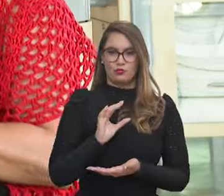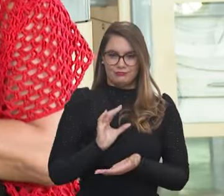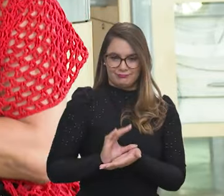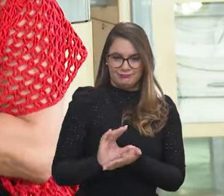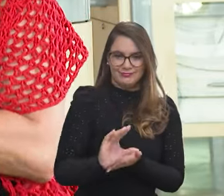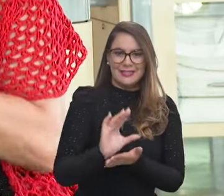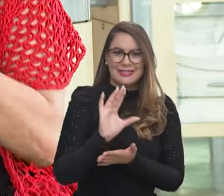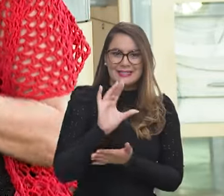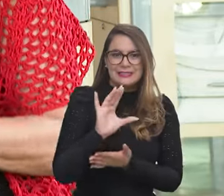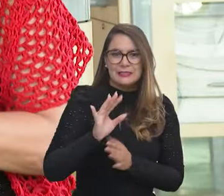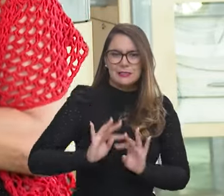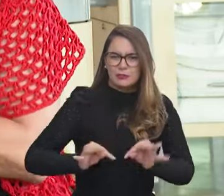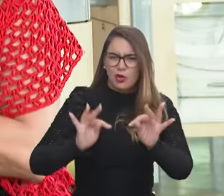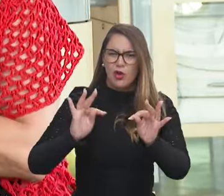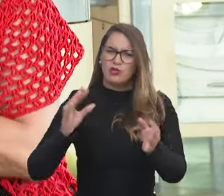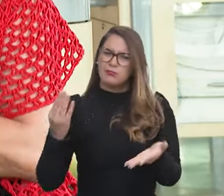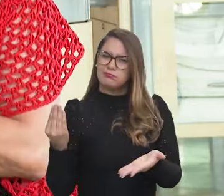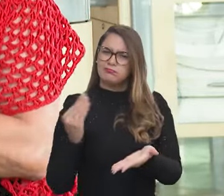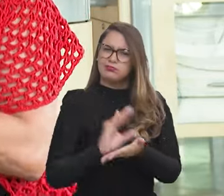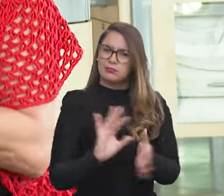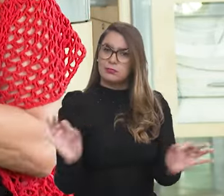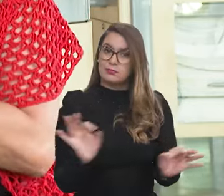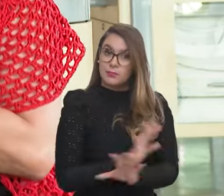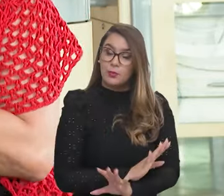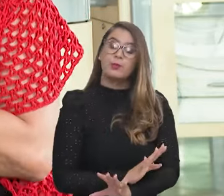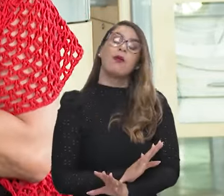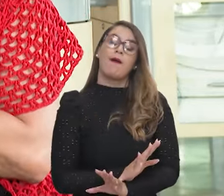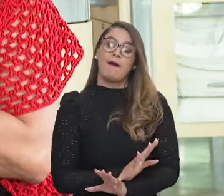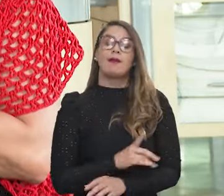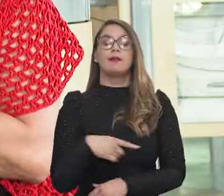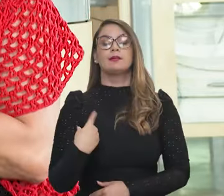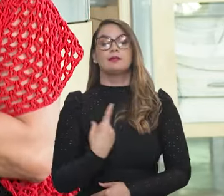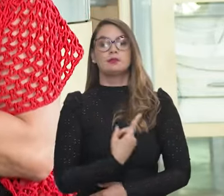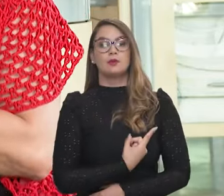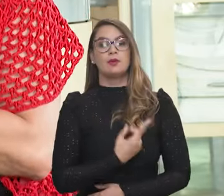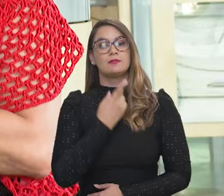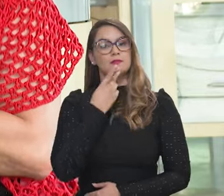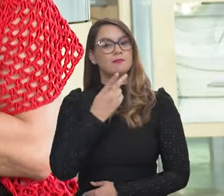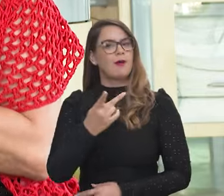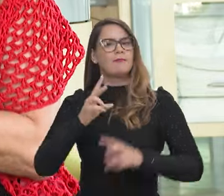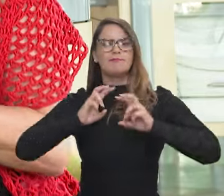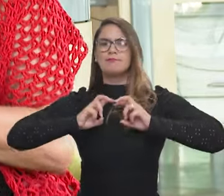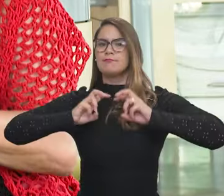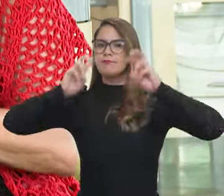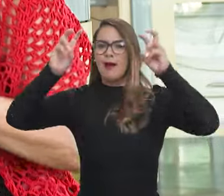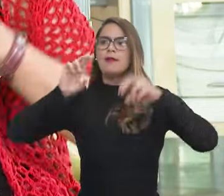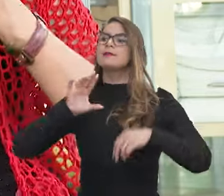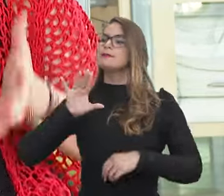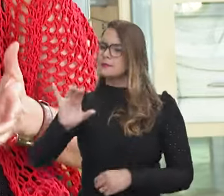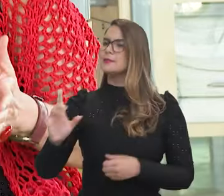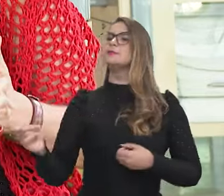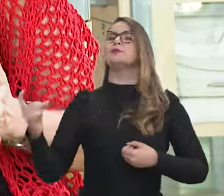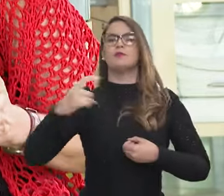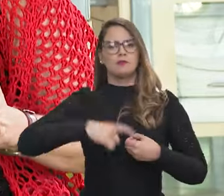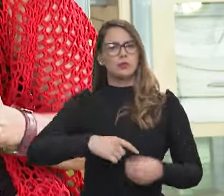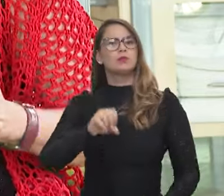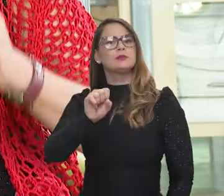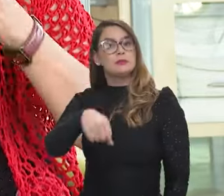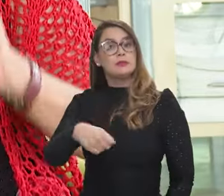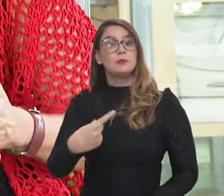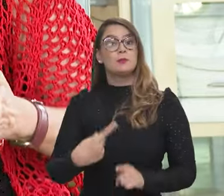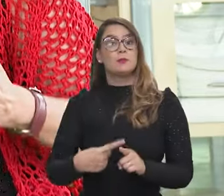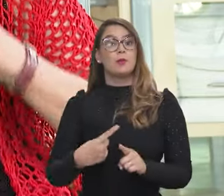Nacional de Ciência e Tecnologia integralmente. E com isso, nós estamos dizendo em alto bom som que a ciência voltou.